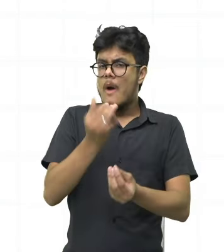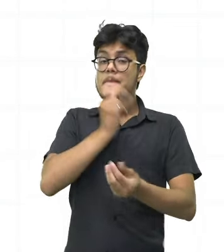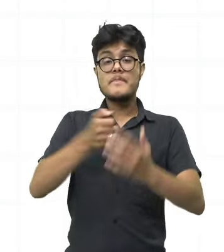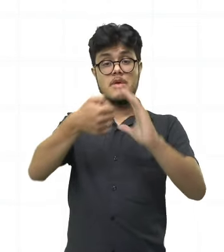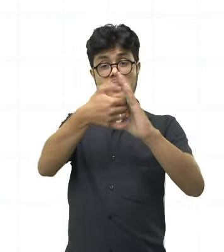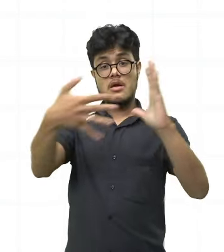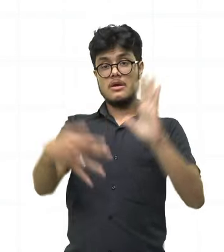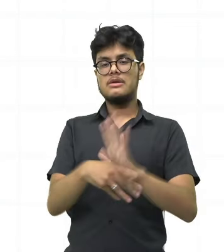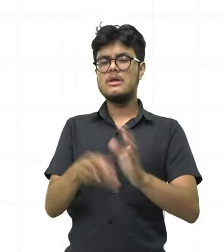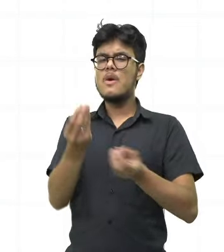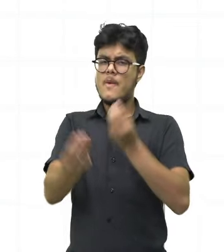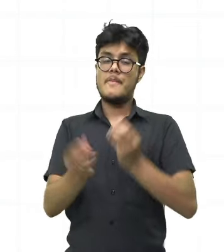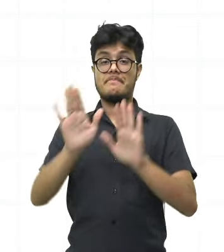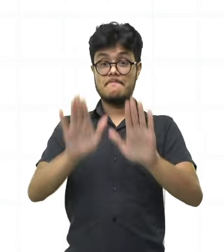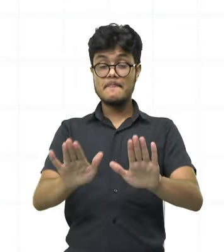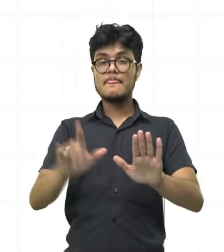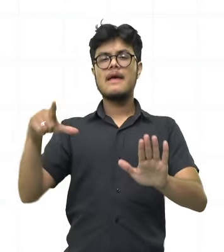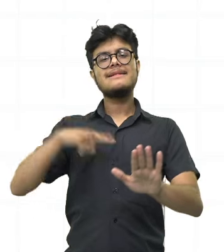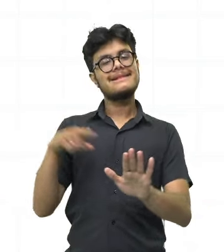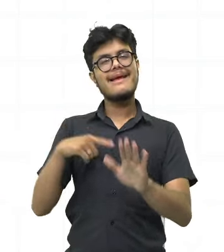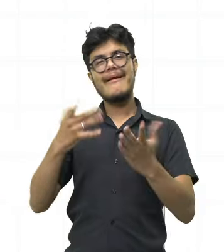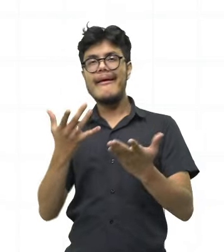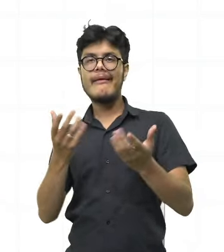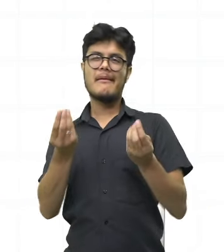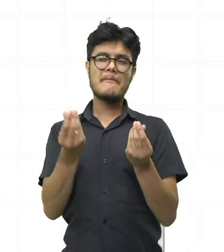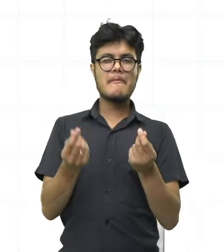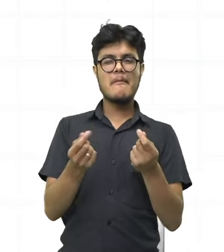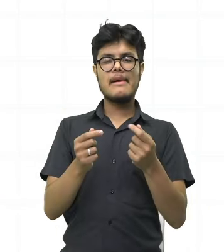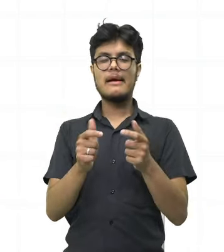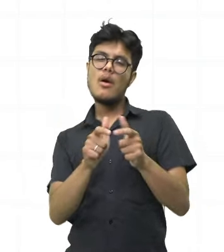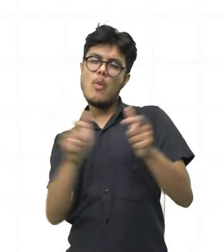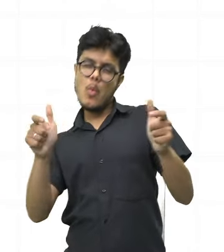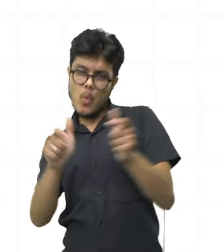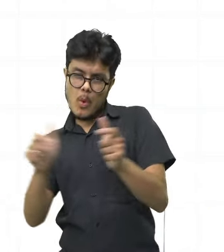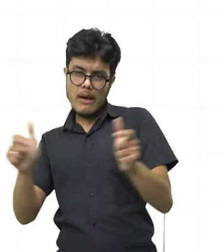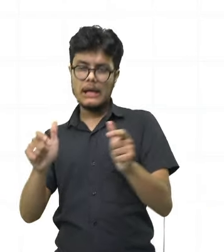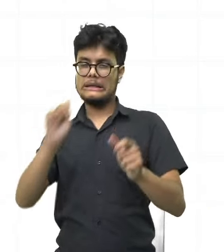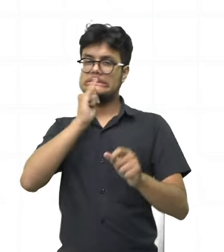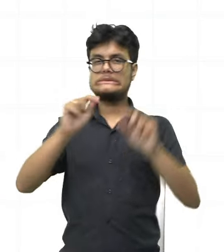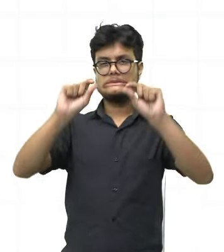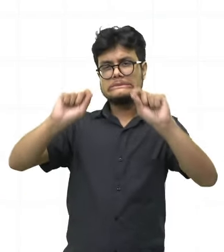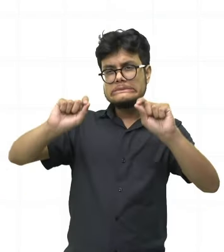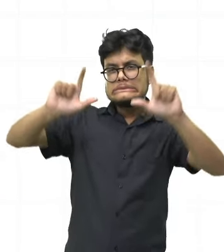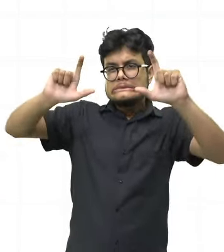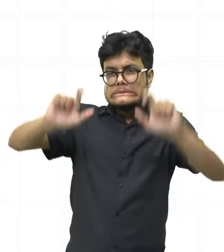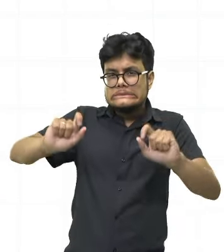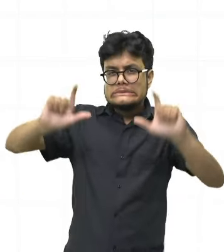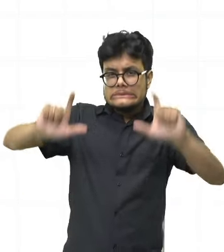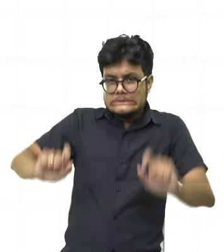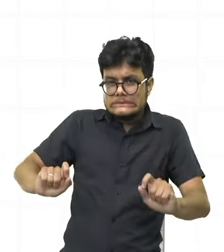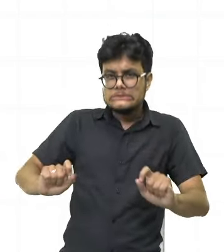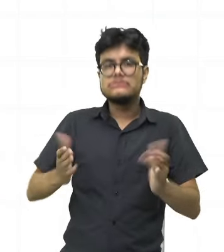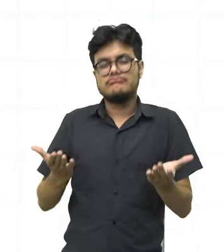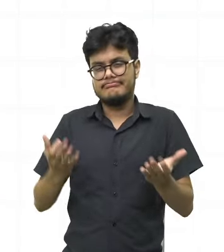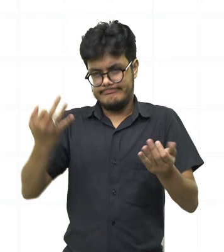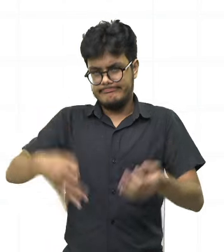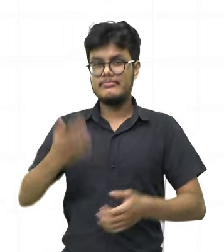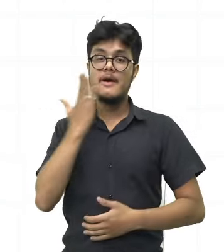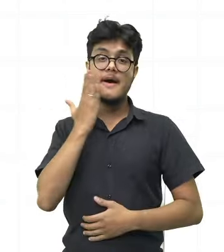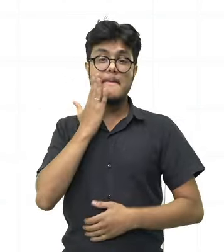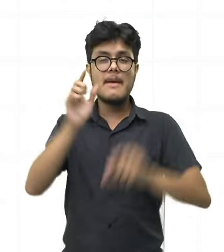sua medida. Então, quando a gente vai lá fazer a linha do poema, que nós chamamos de